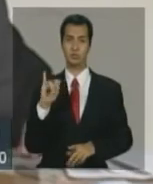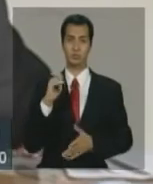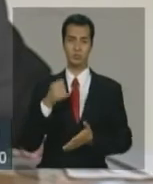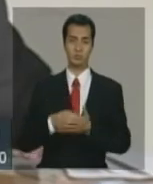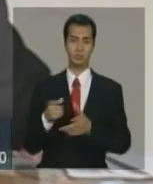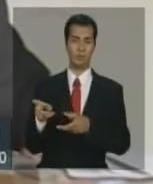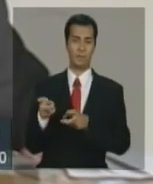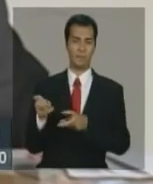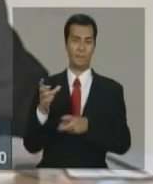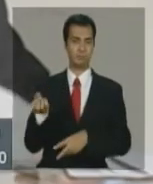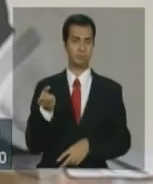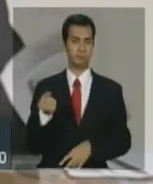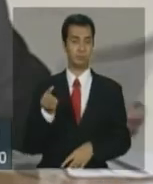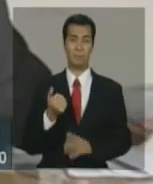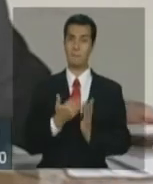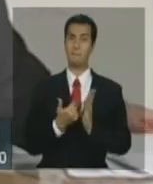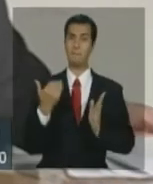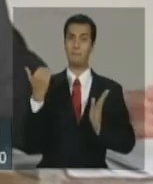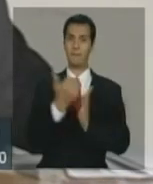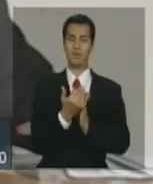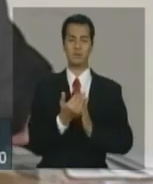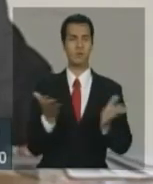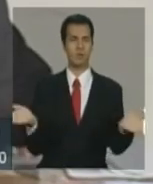direto para a página 11.